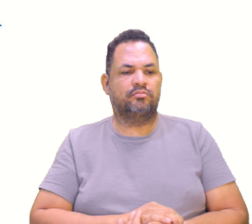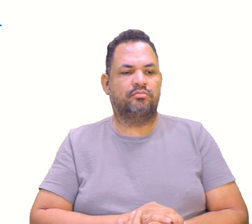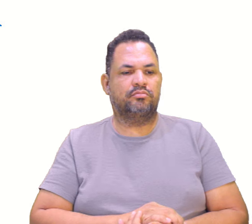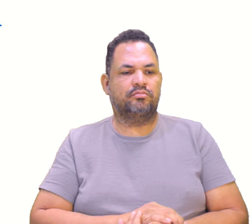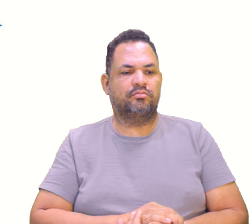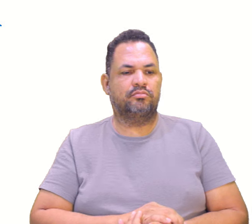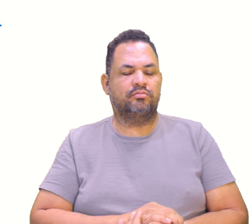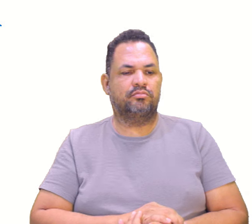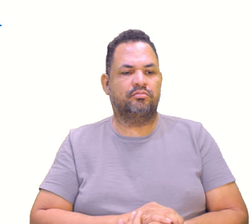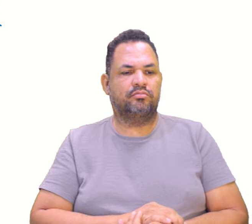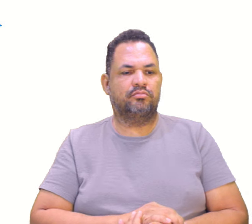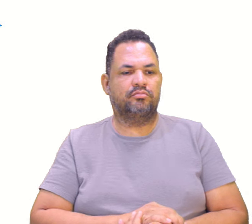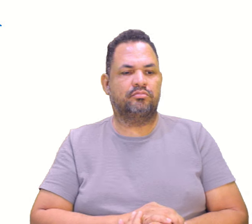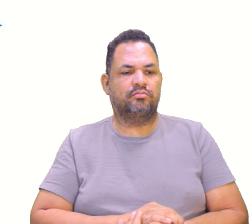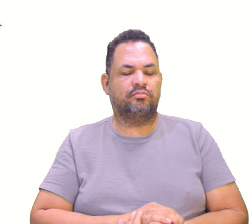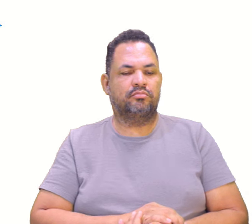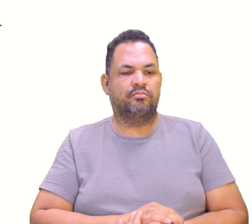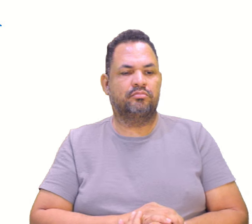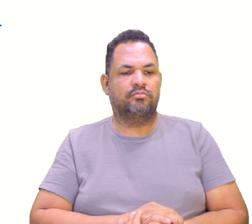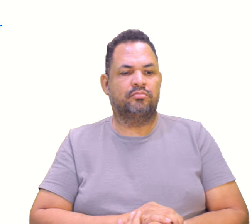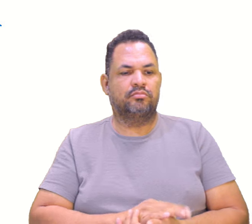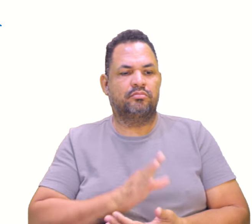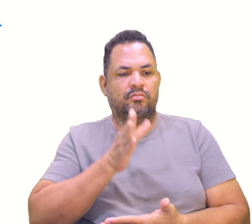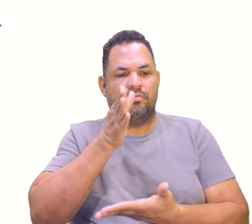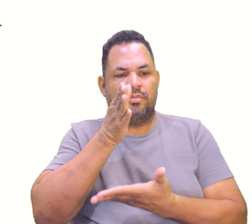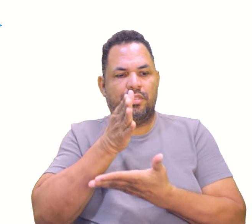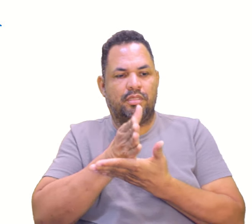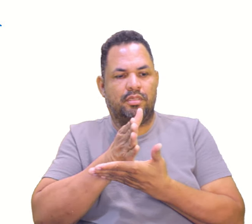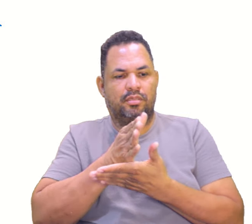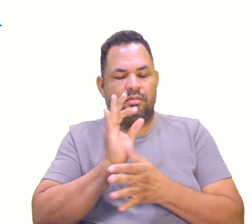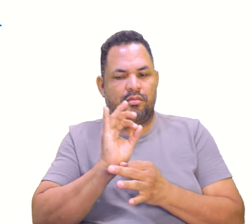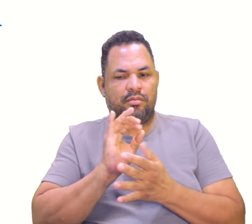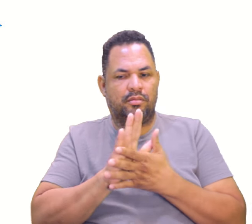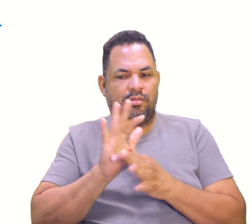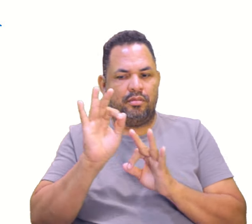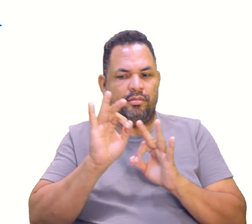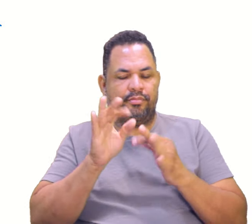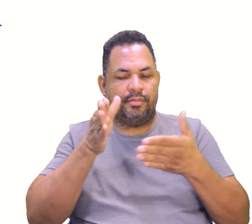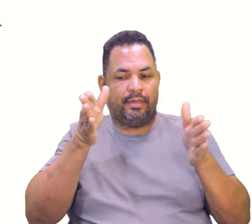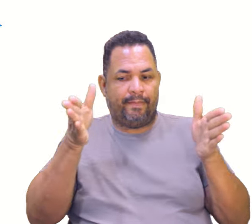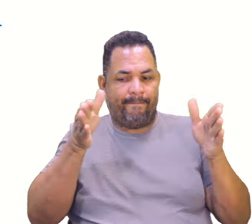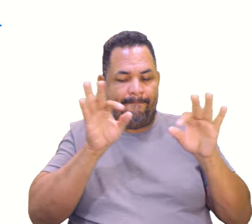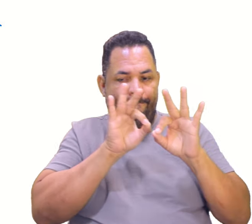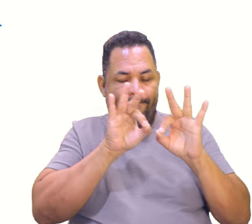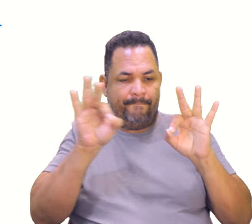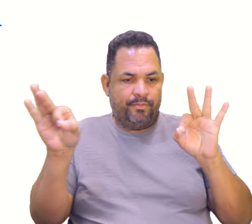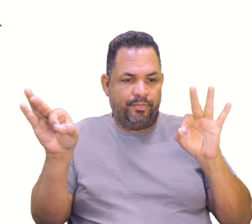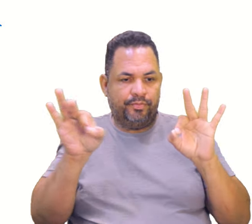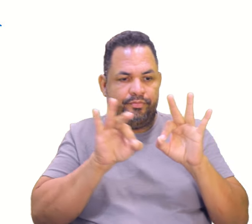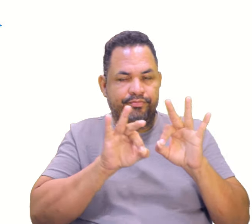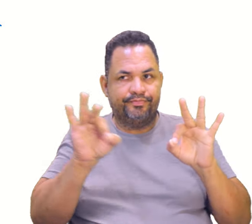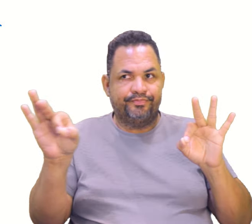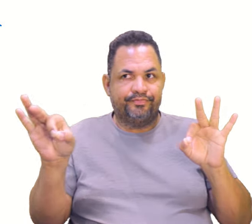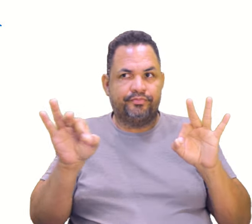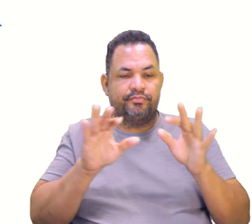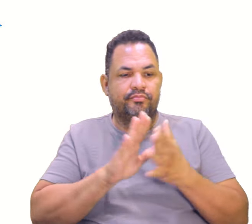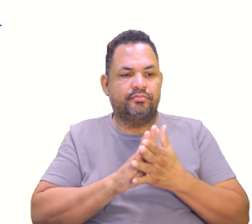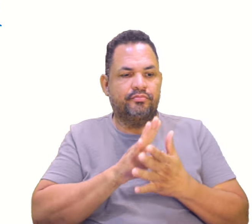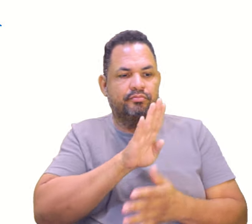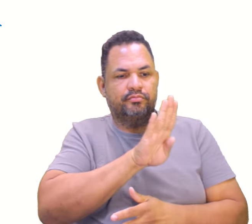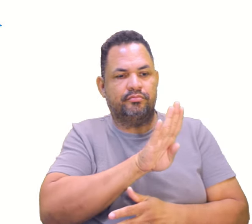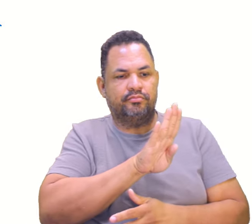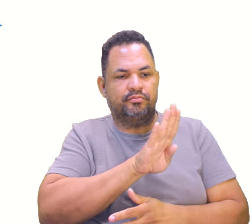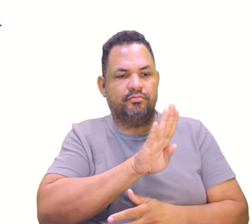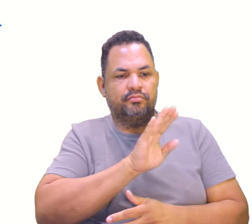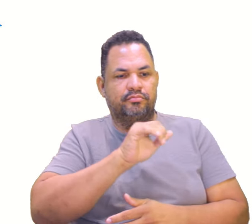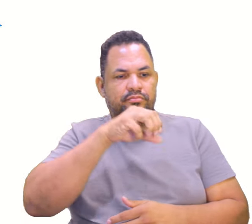Muito bem. O nosso ponto médio ali bem no meinho. Olha que bacana. E aí, falando do ponto médio, se nós olharmos direitinho ali, a distância entre B